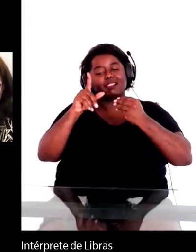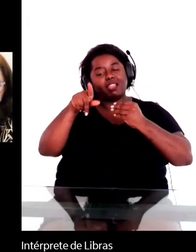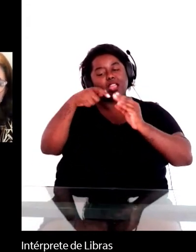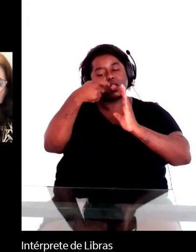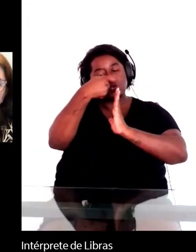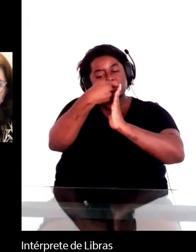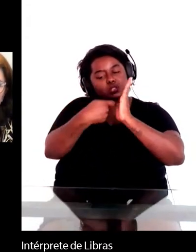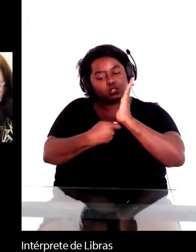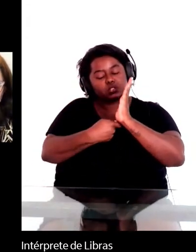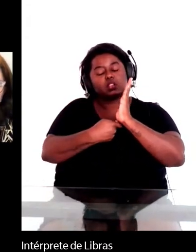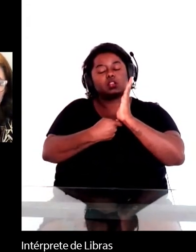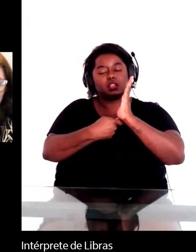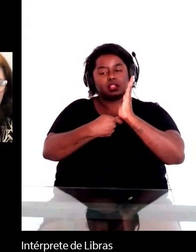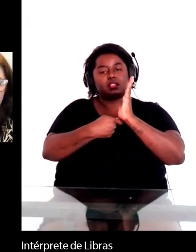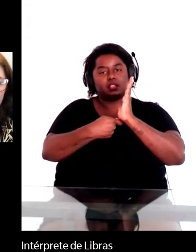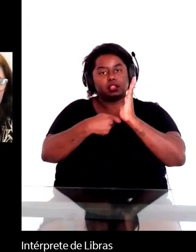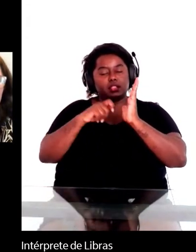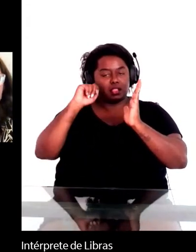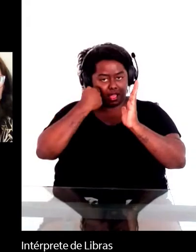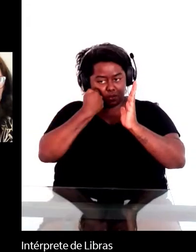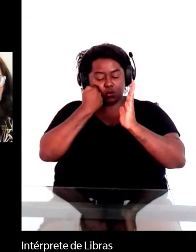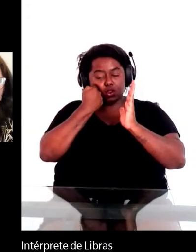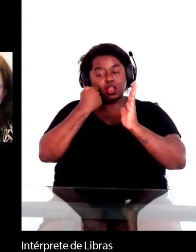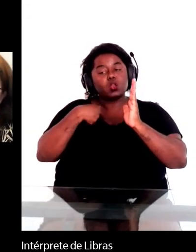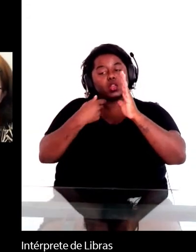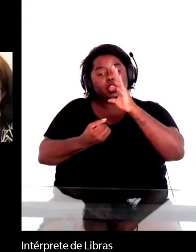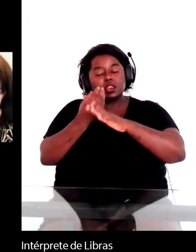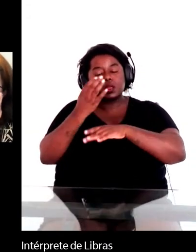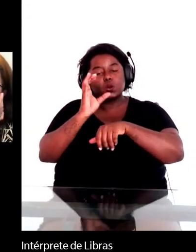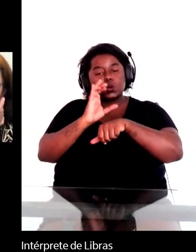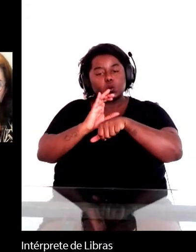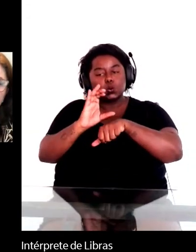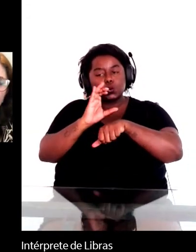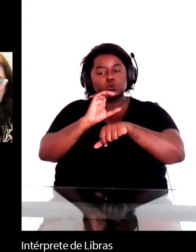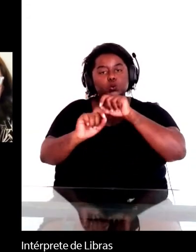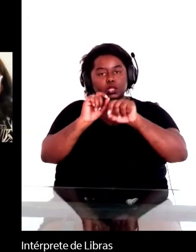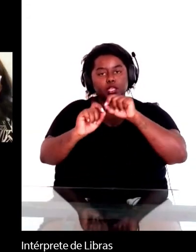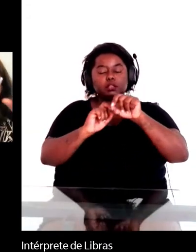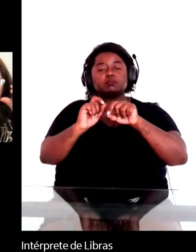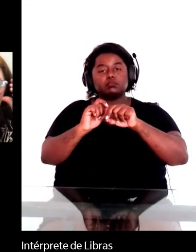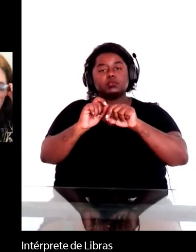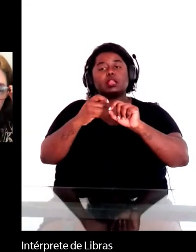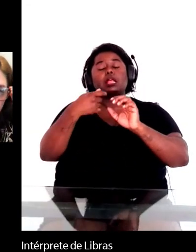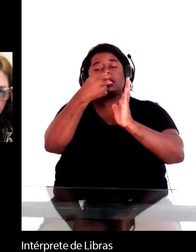Afro-Brazilian Literature in Translation. Pode passar o próximo slide?